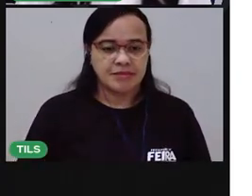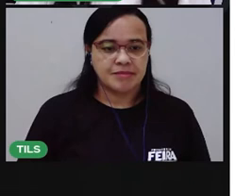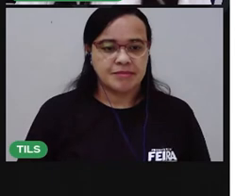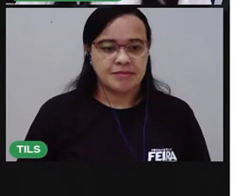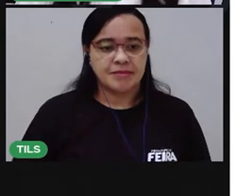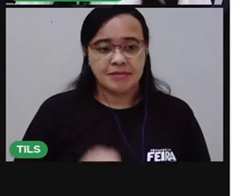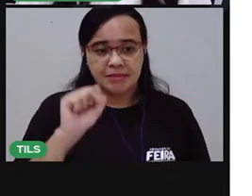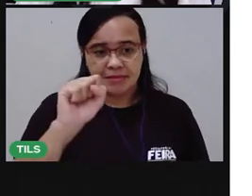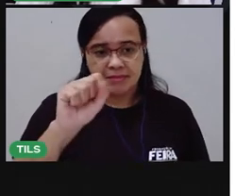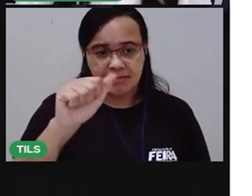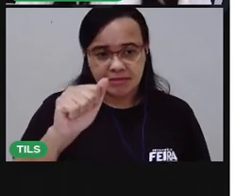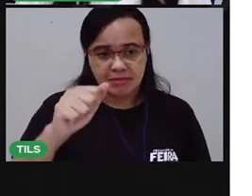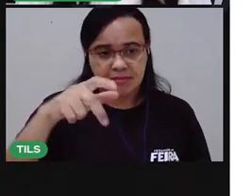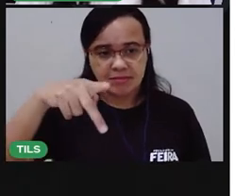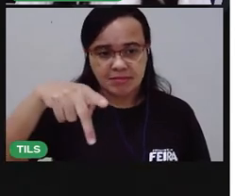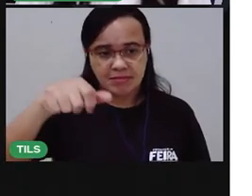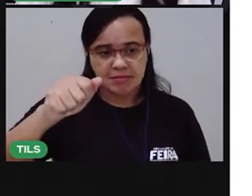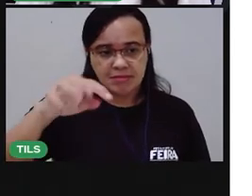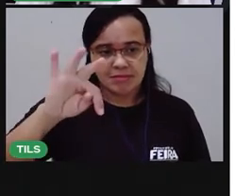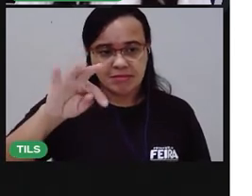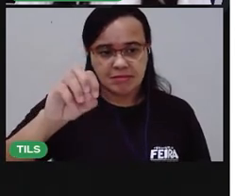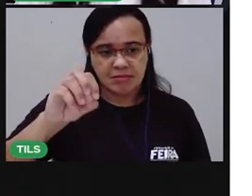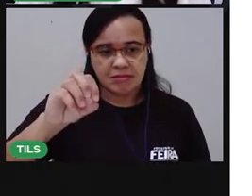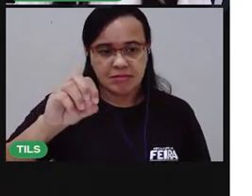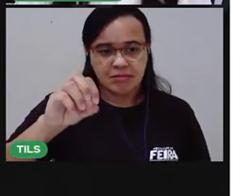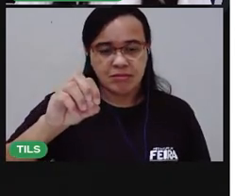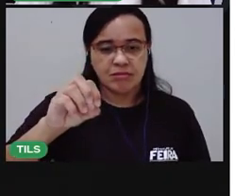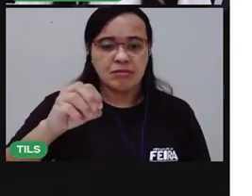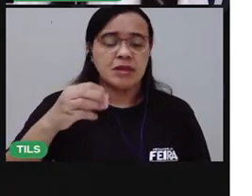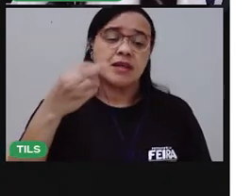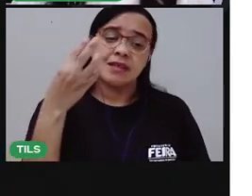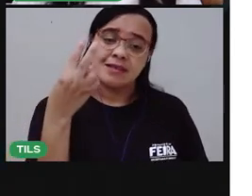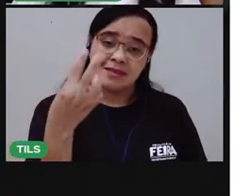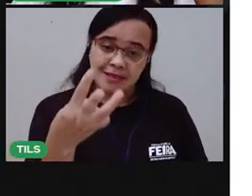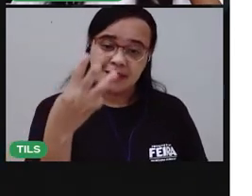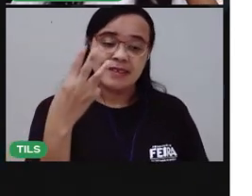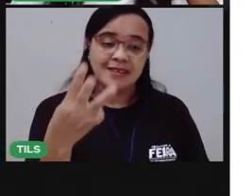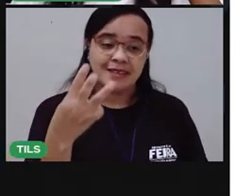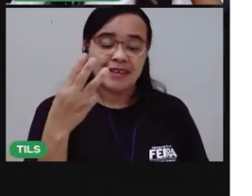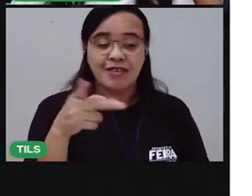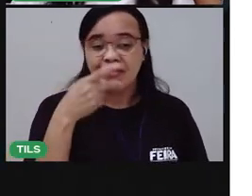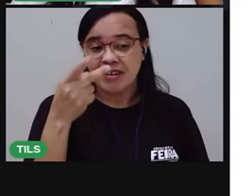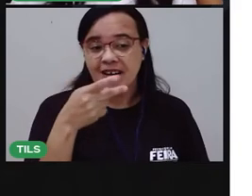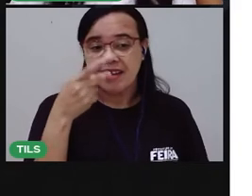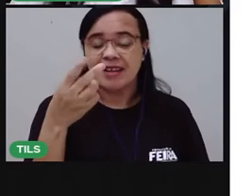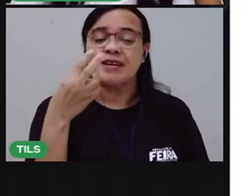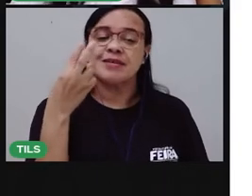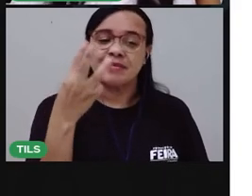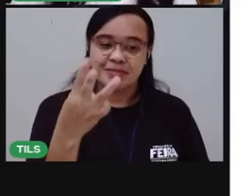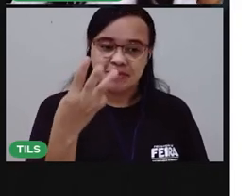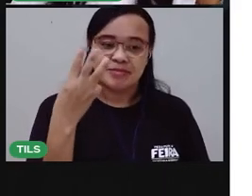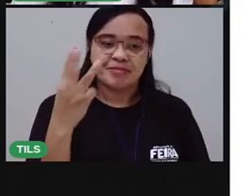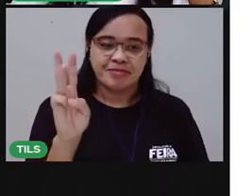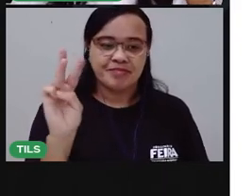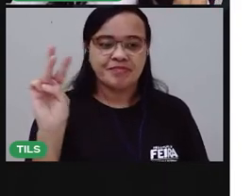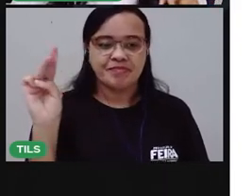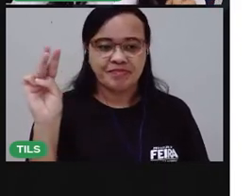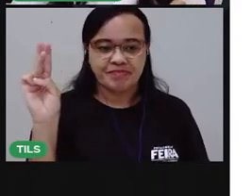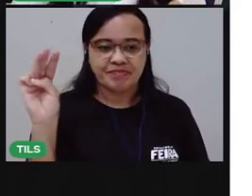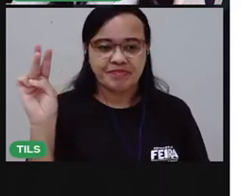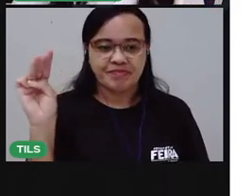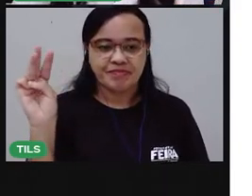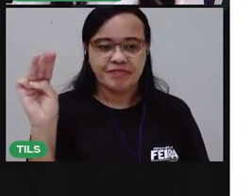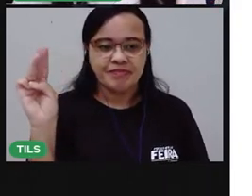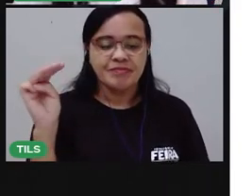Tá, pá, tô. Três vezes. Ó. Número três